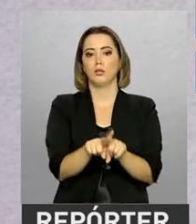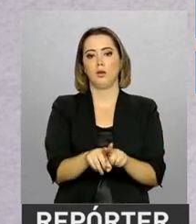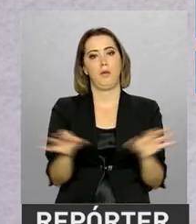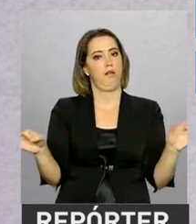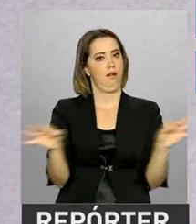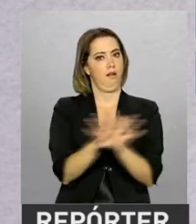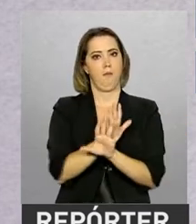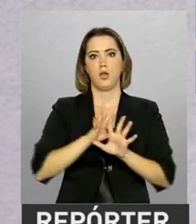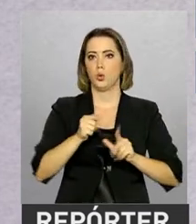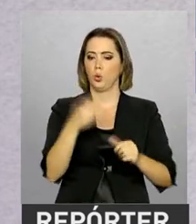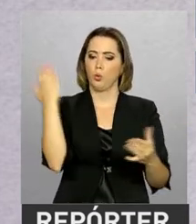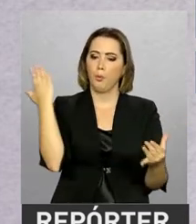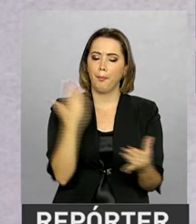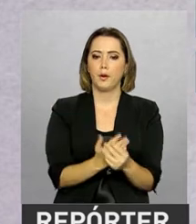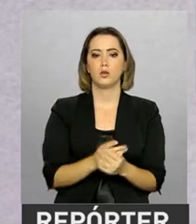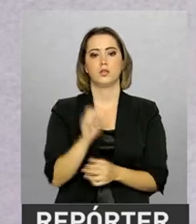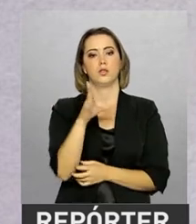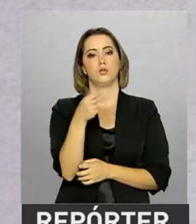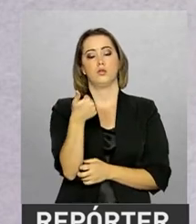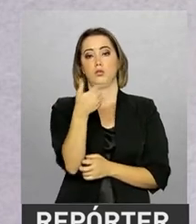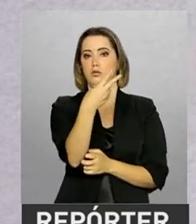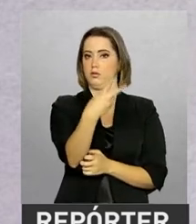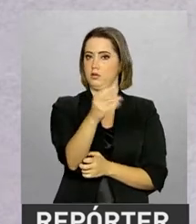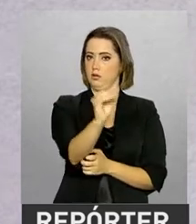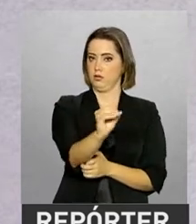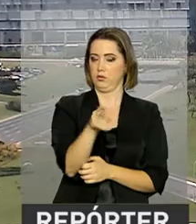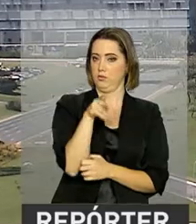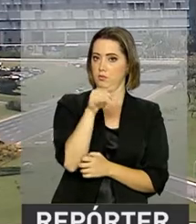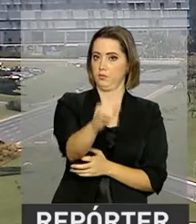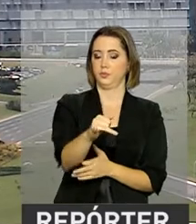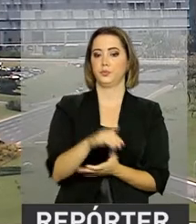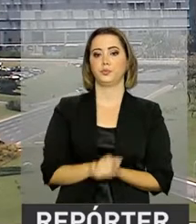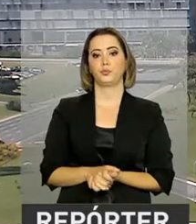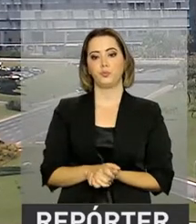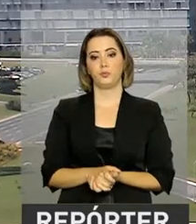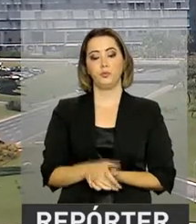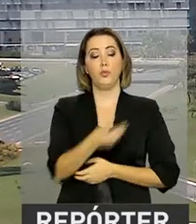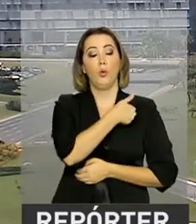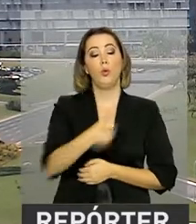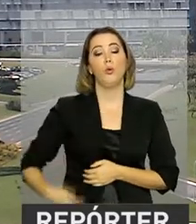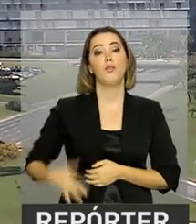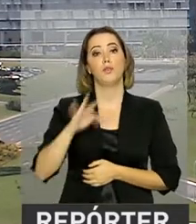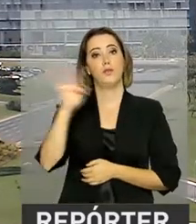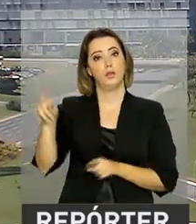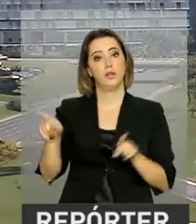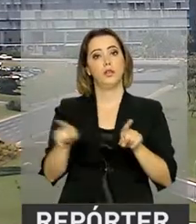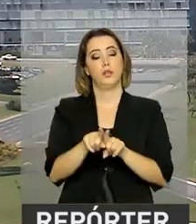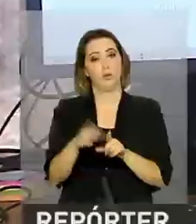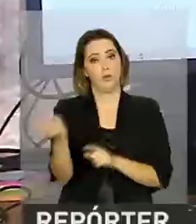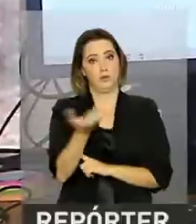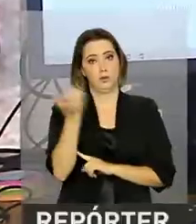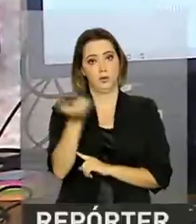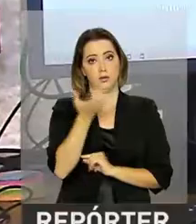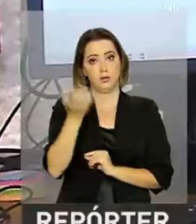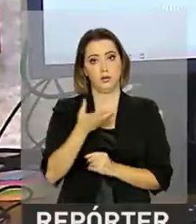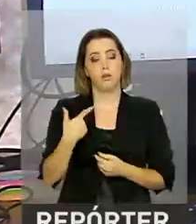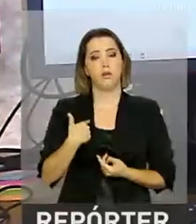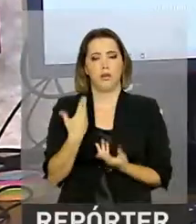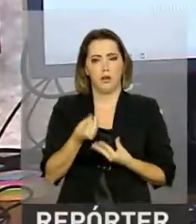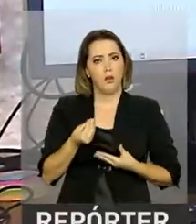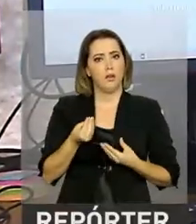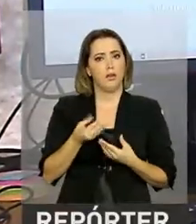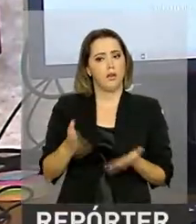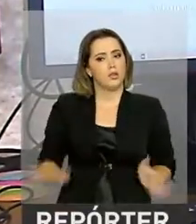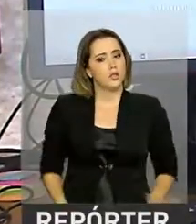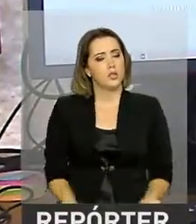dias, prorrogáveis uma única vez por igual período. O governo federal pretende ainda facilitar a entrega voluntária de